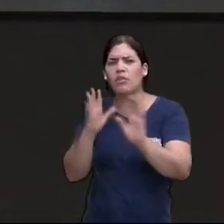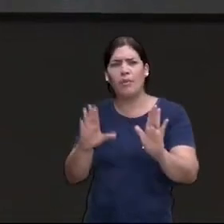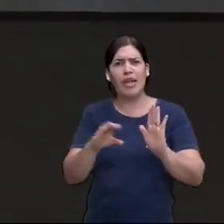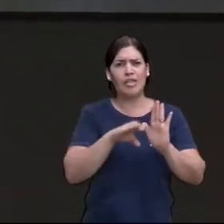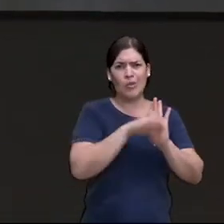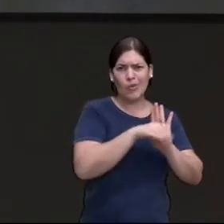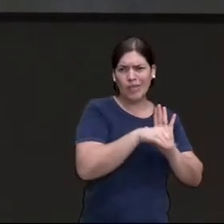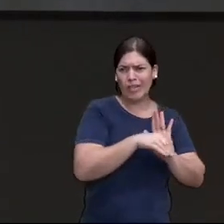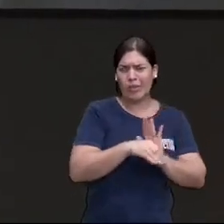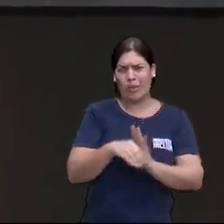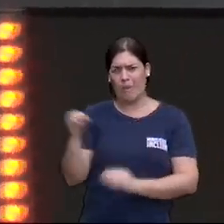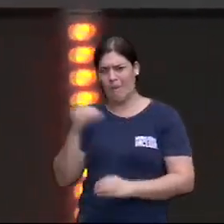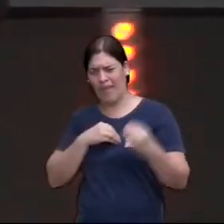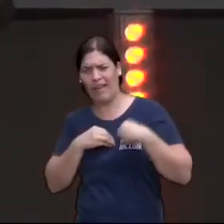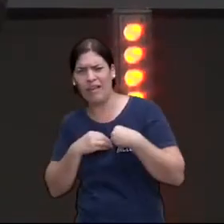delicioso.